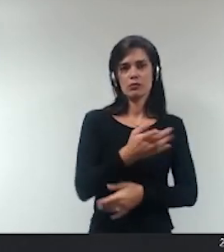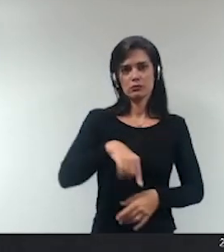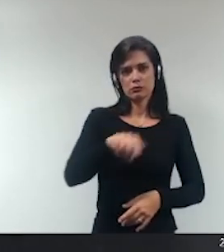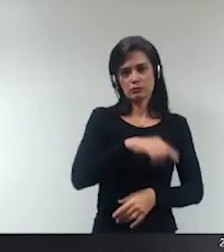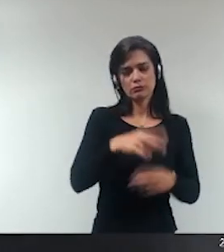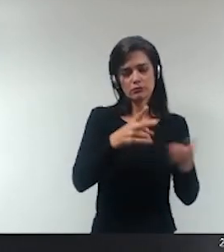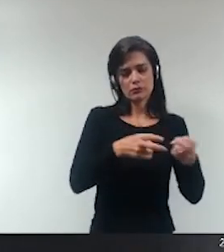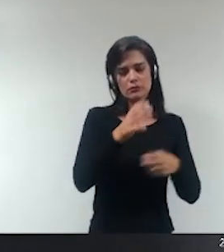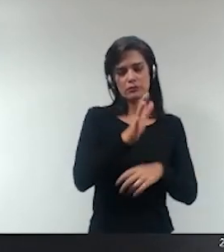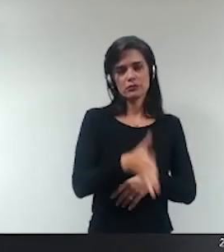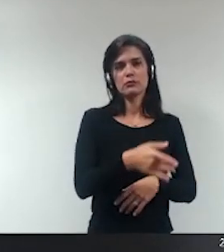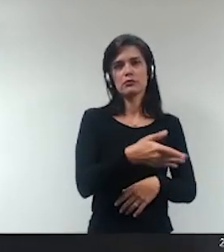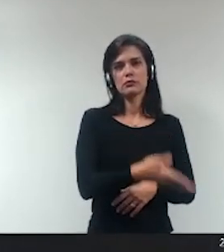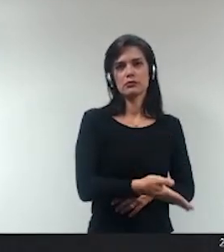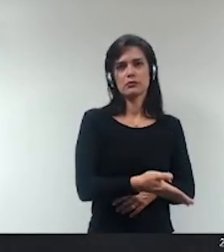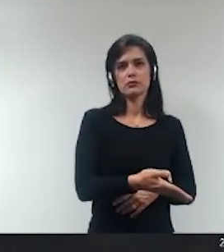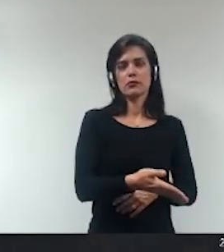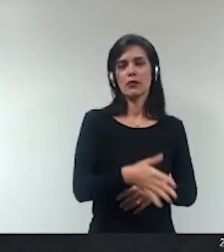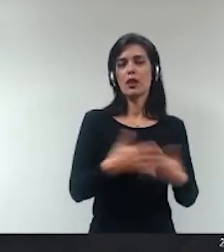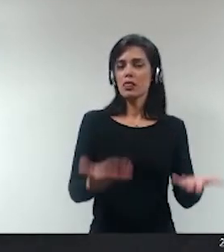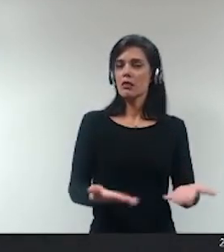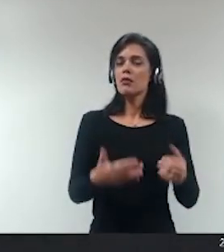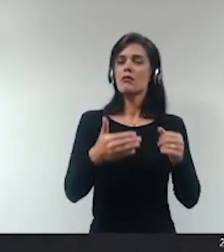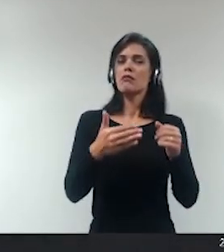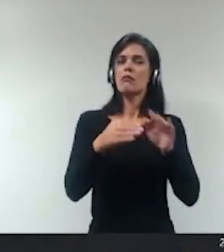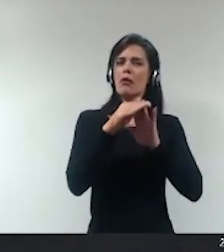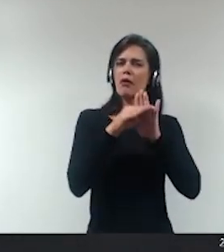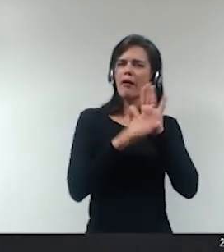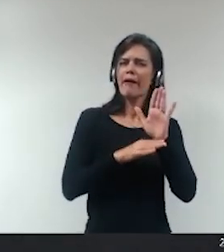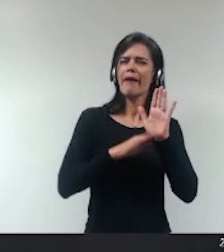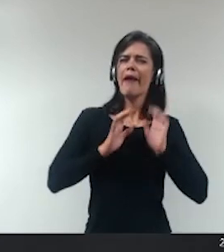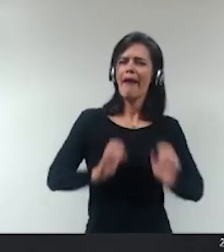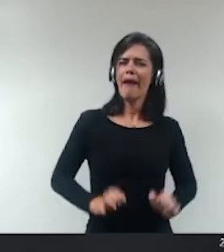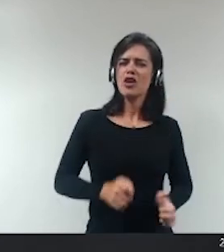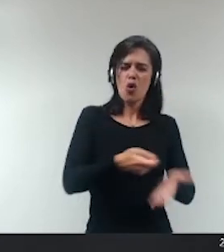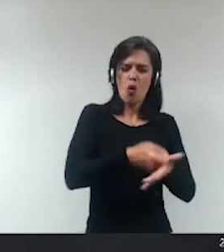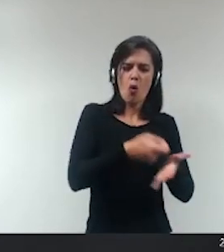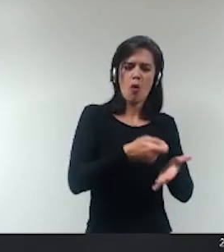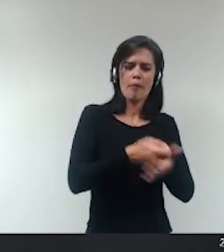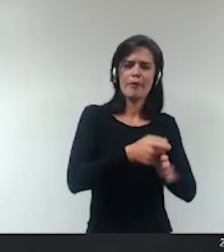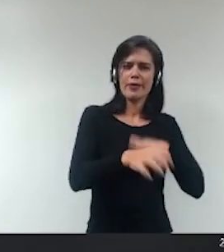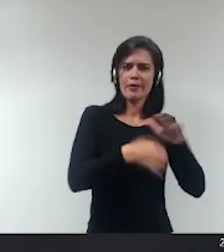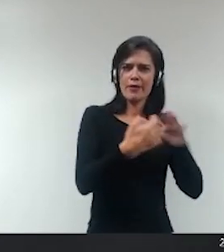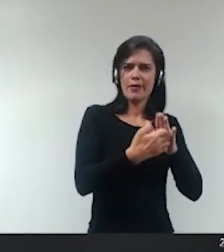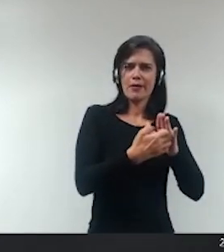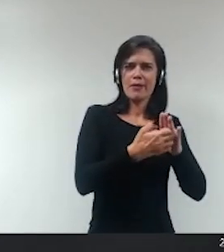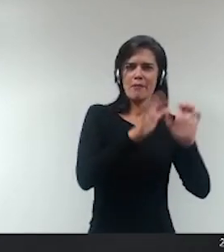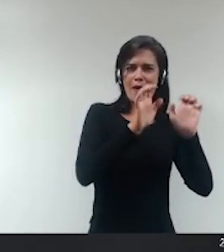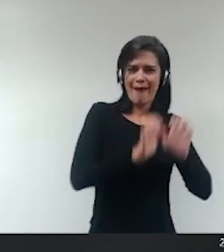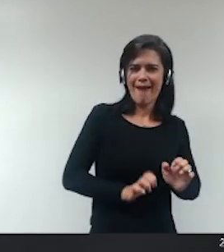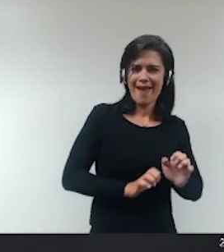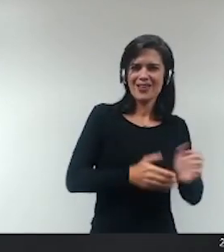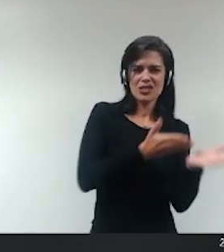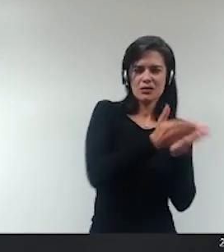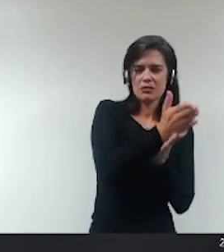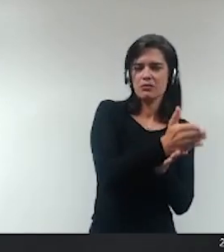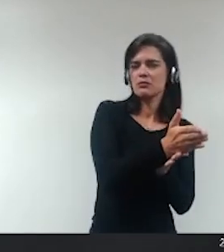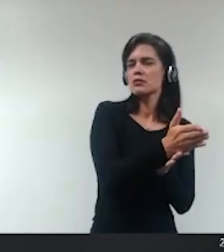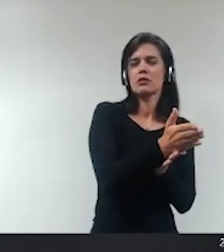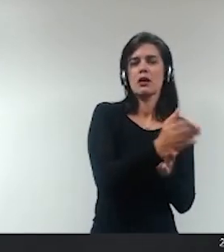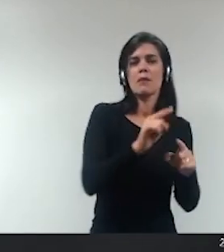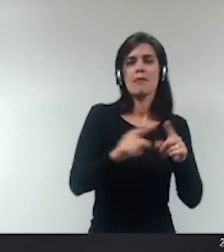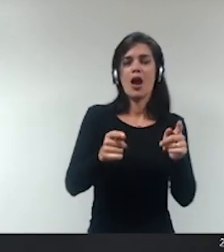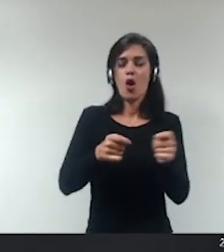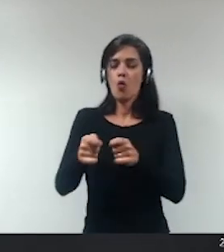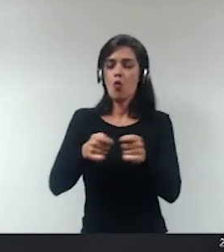o poder público de todas as esferas não era só federal na verdade o controle social há de